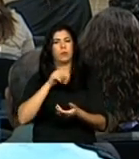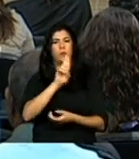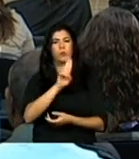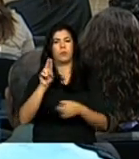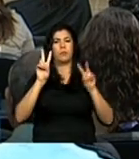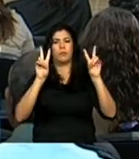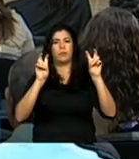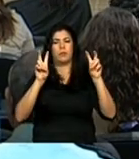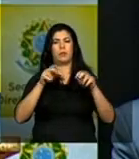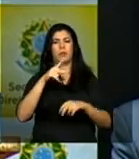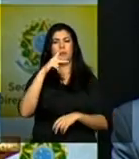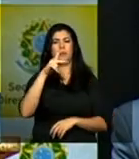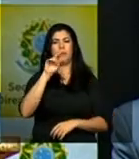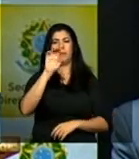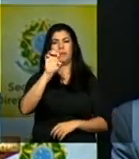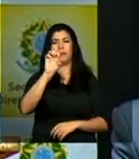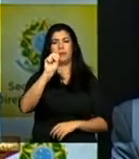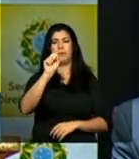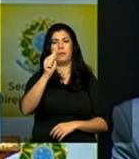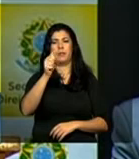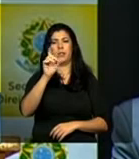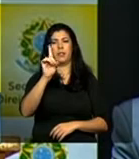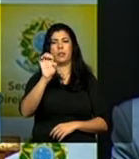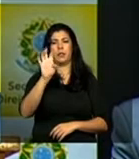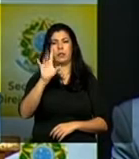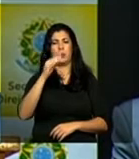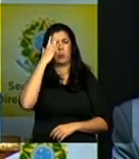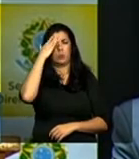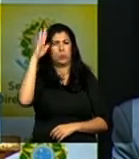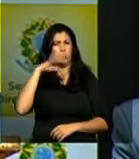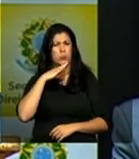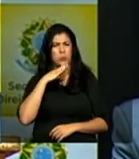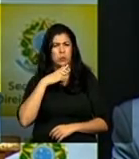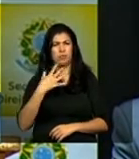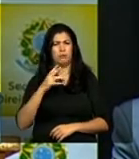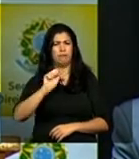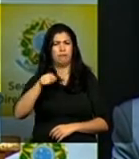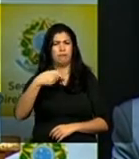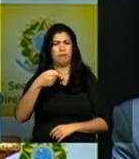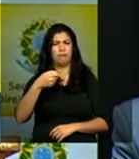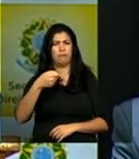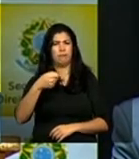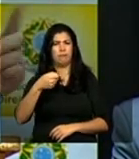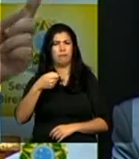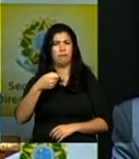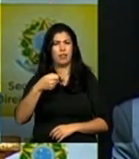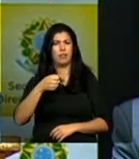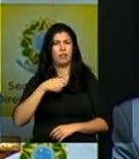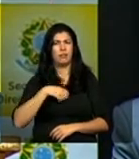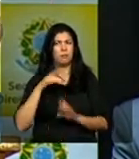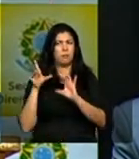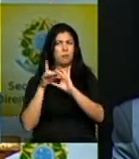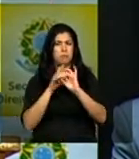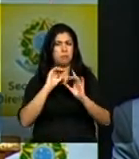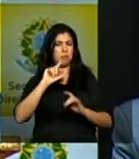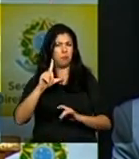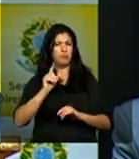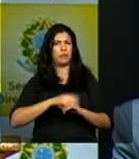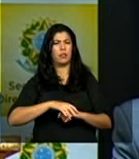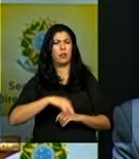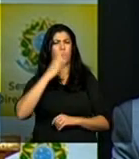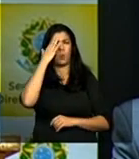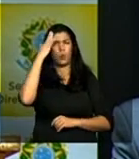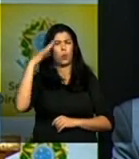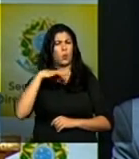porque a ditadura é um pesadelo que nós não queremos mais vivenciar